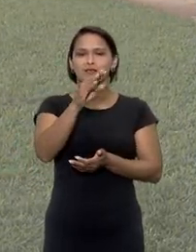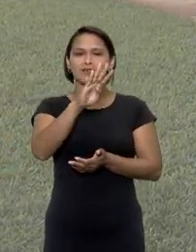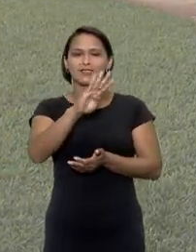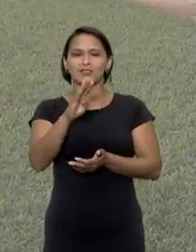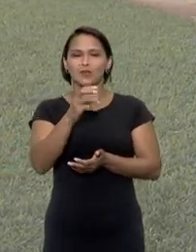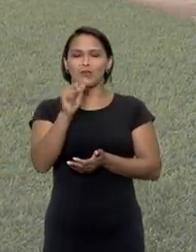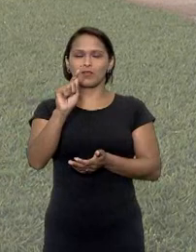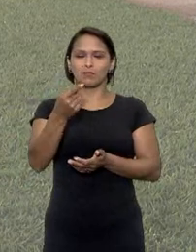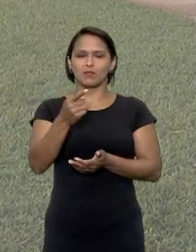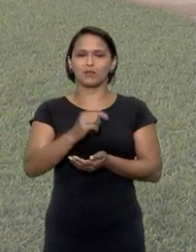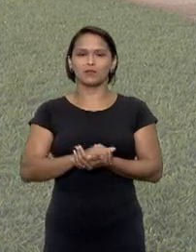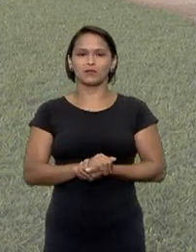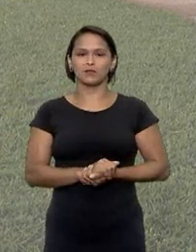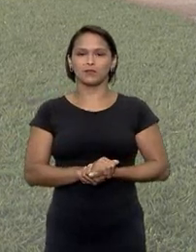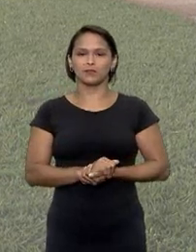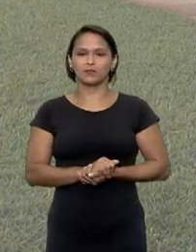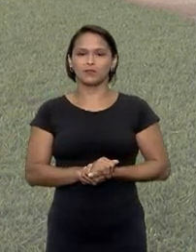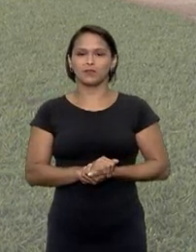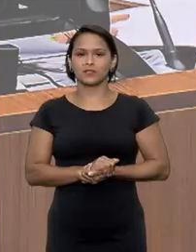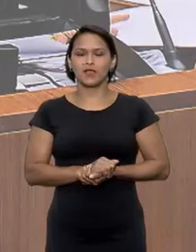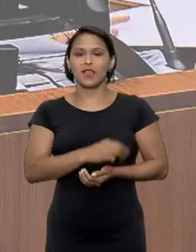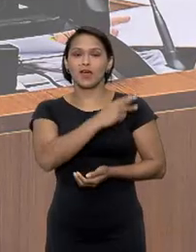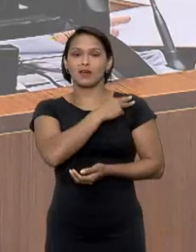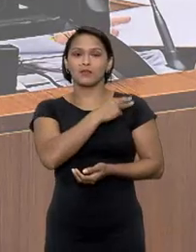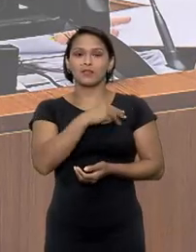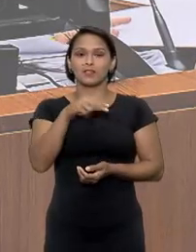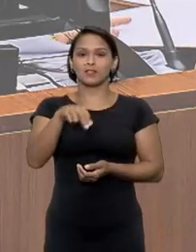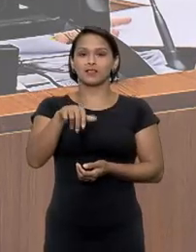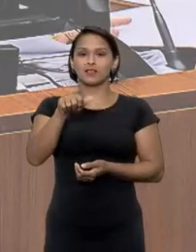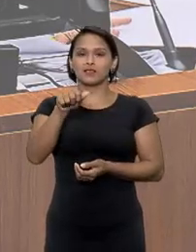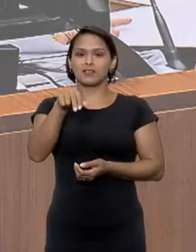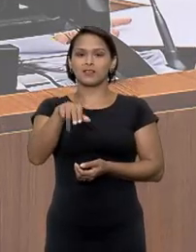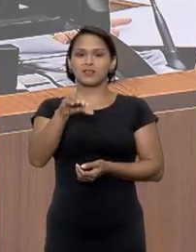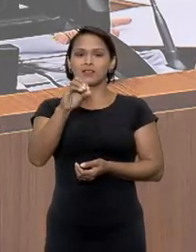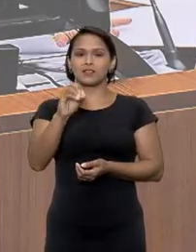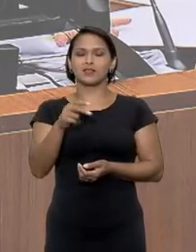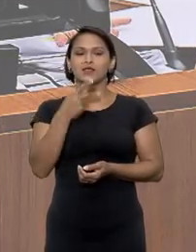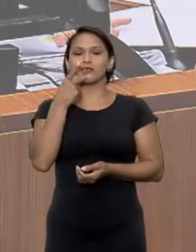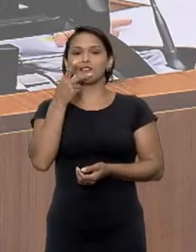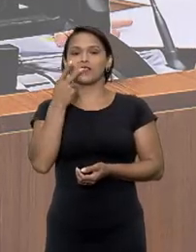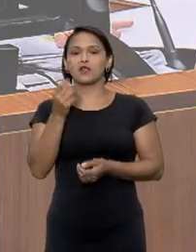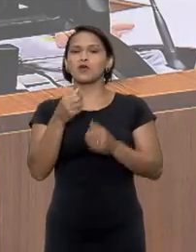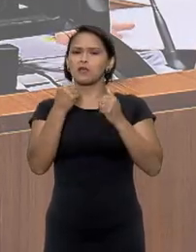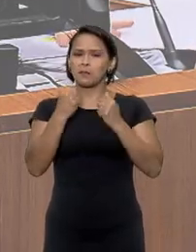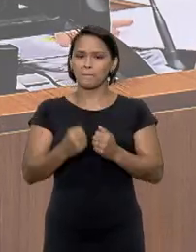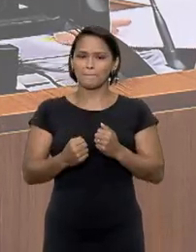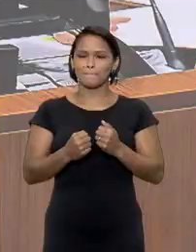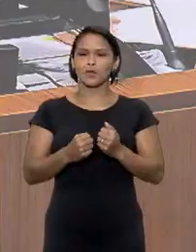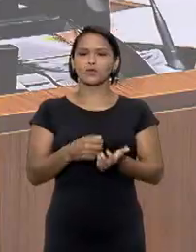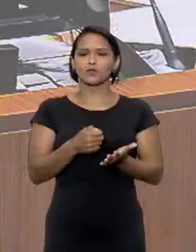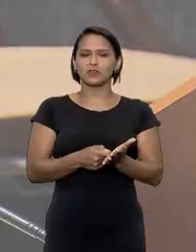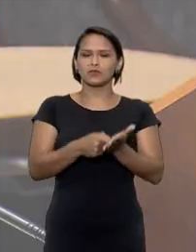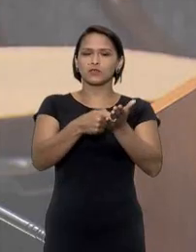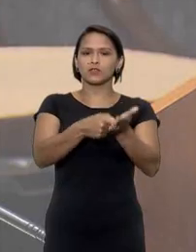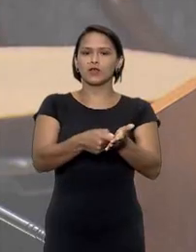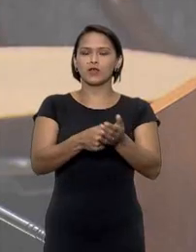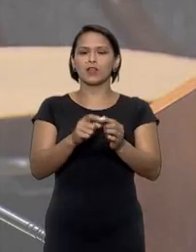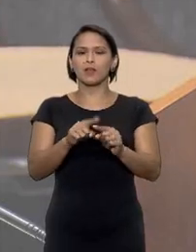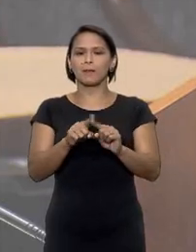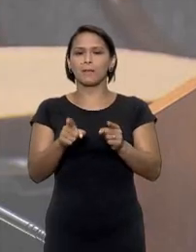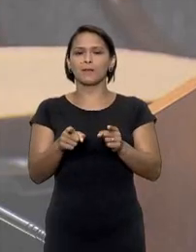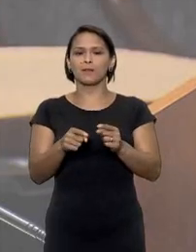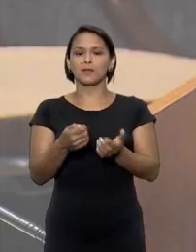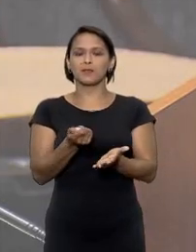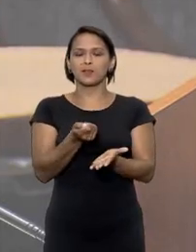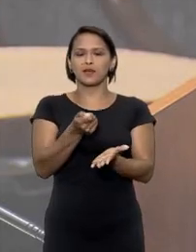reais fosse pleiteado na mesma ação a ministra Nancy Andrigue disse que podem ser penhorados bens suficientes para pagar